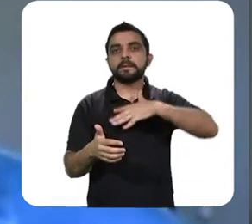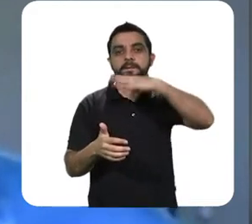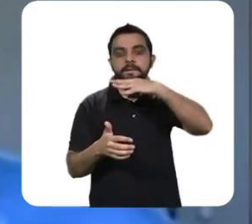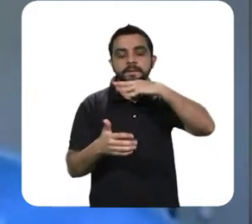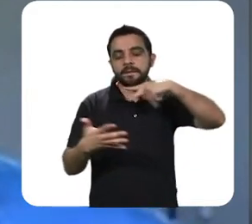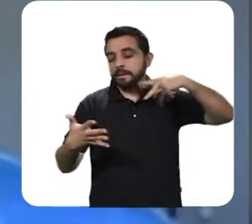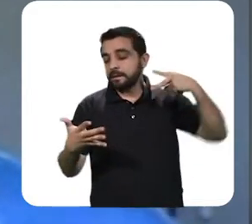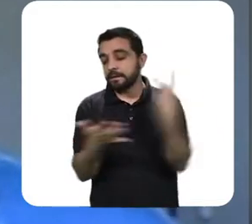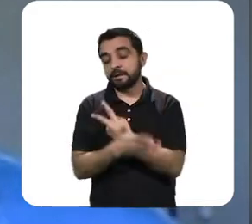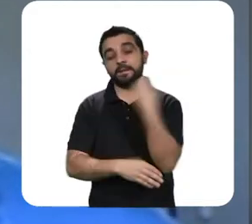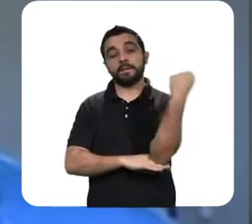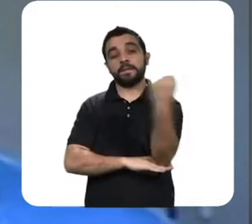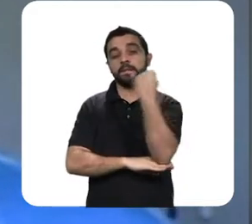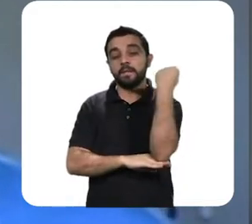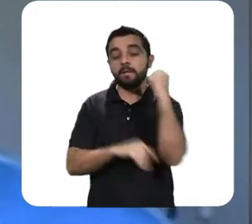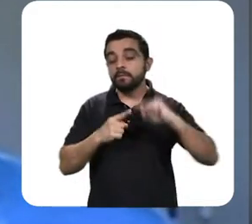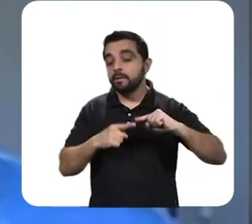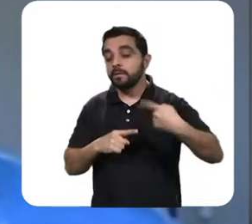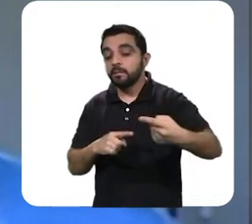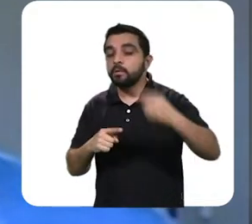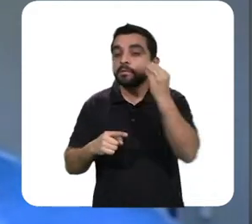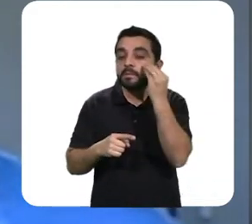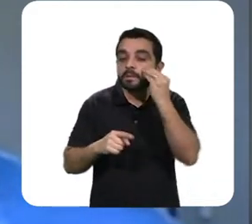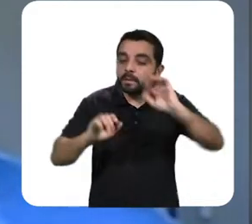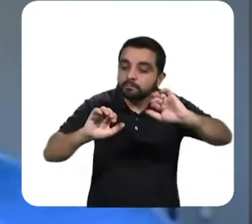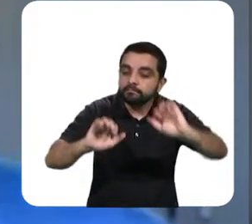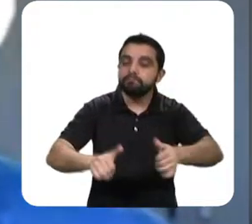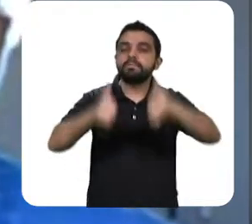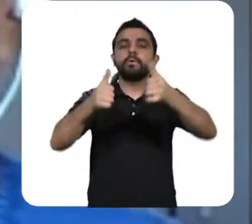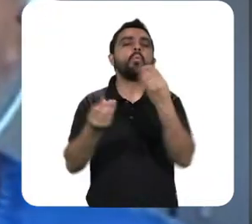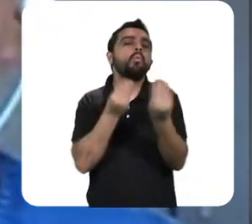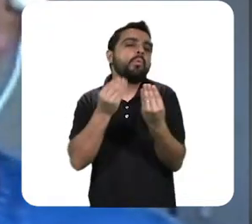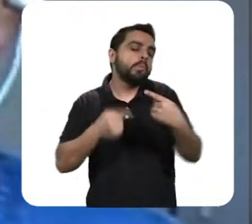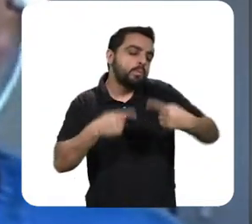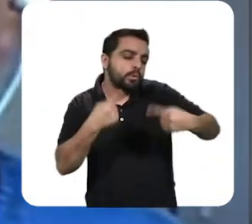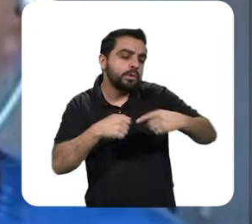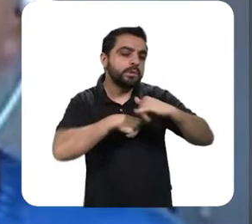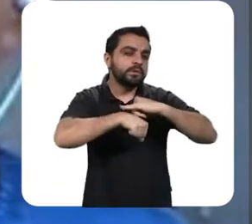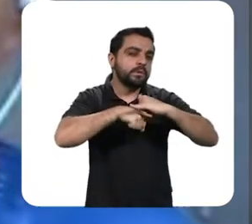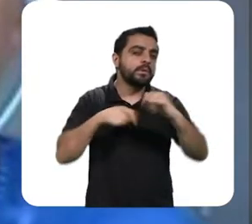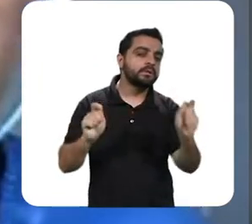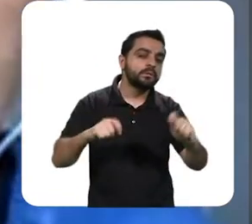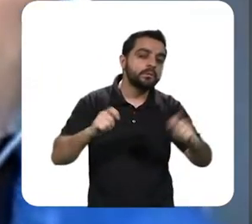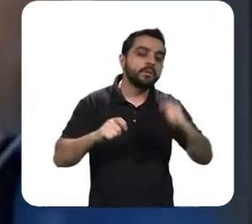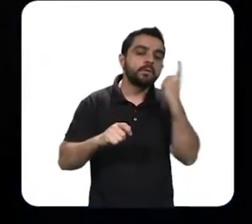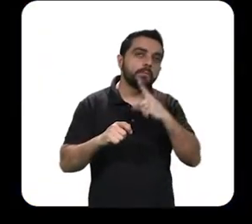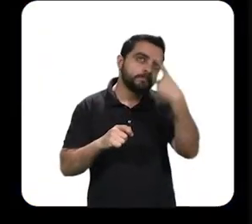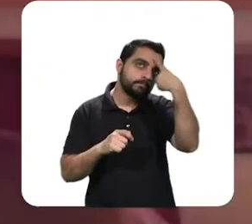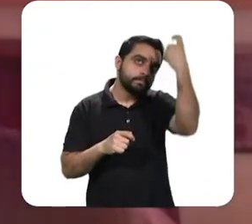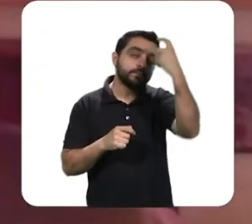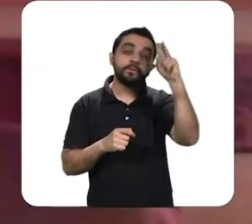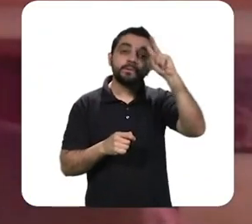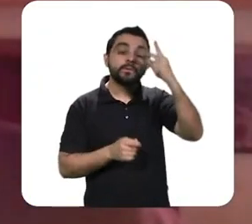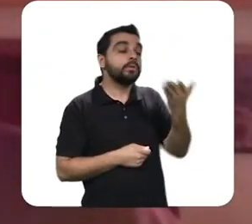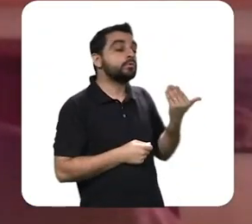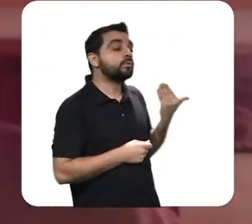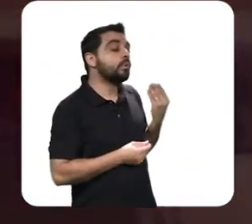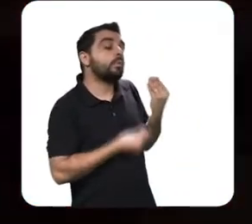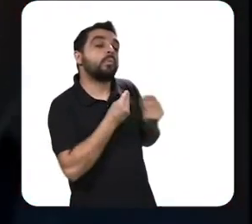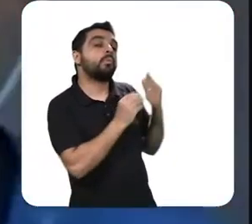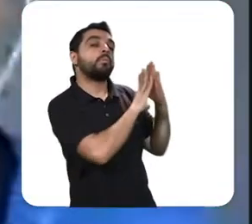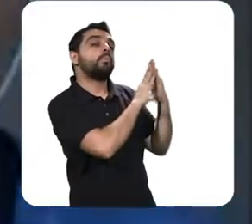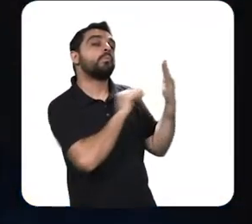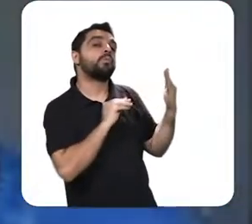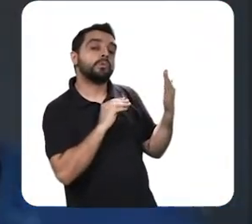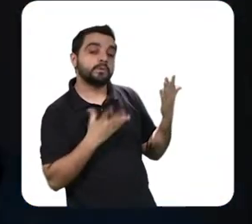tragédia como que se anuncia ponto para cá, outro estado? O que é história